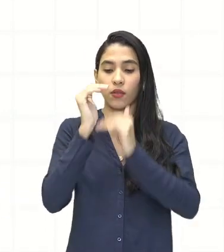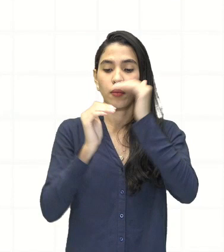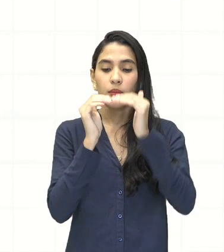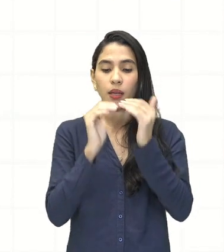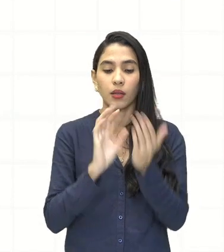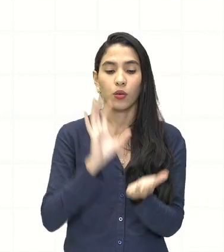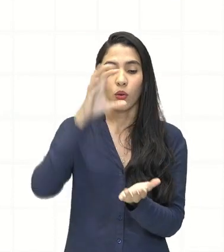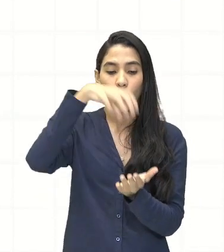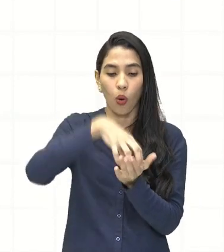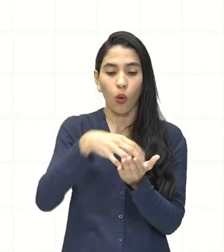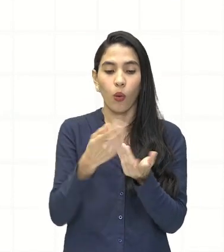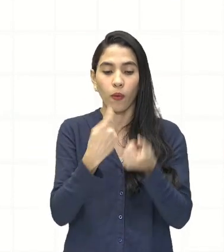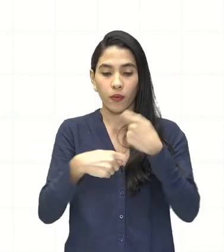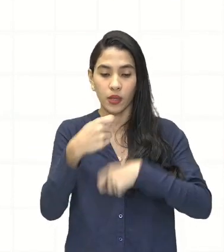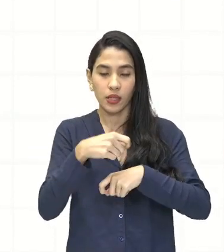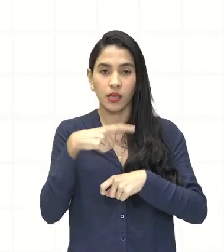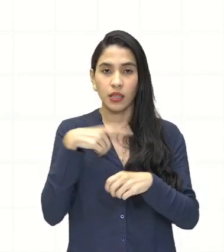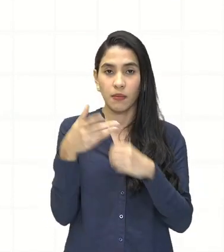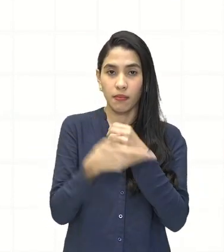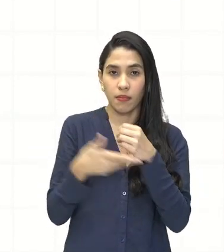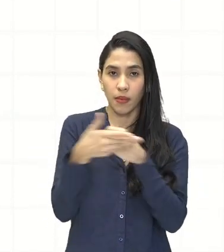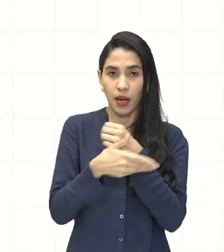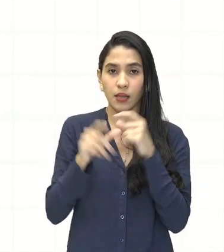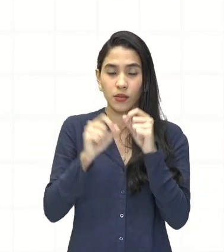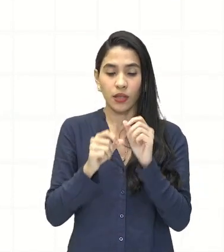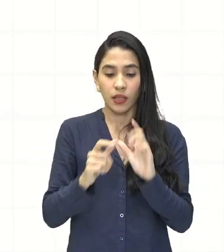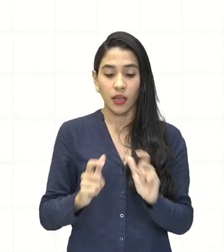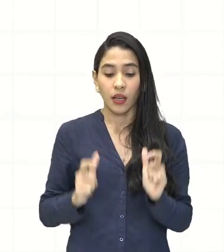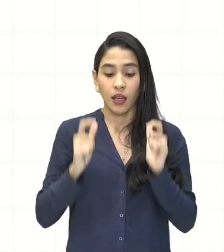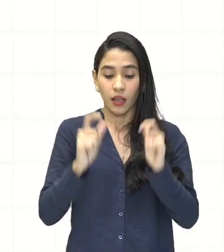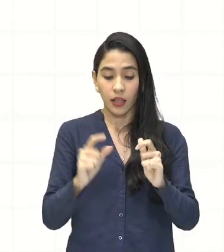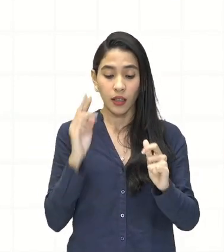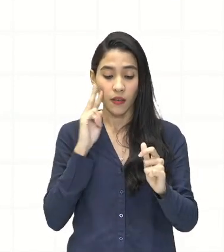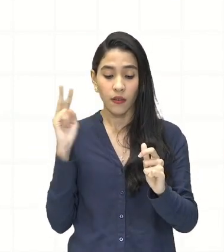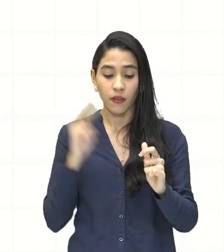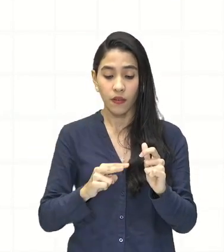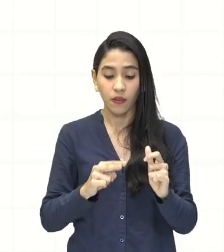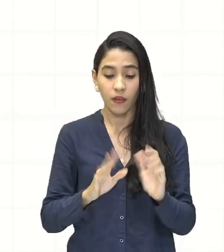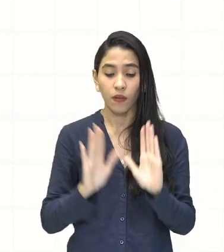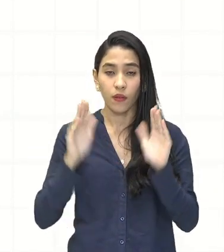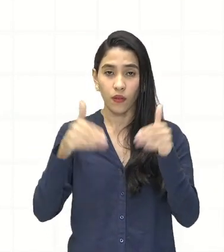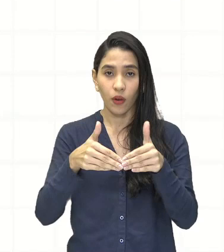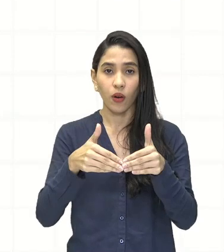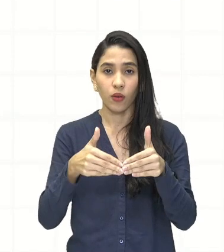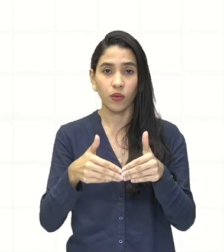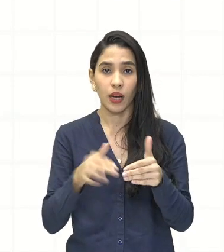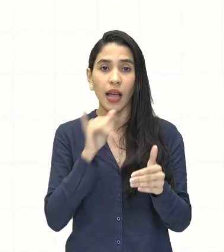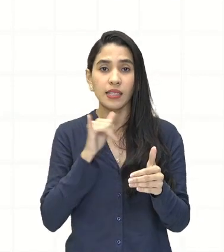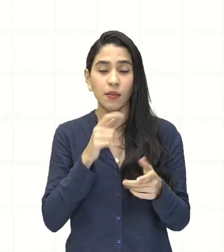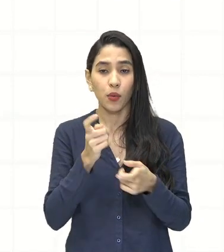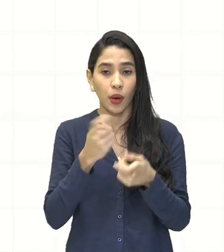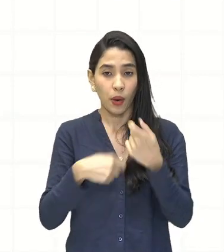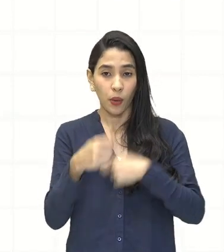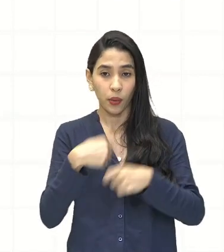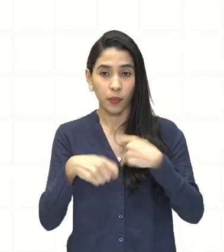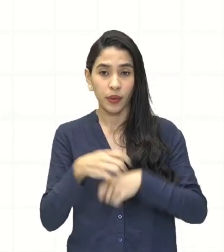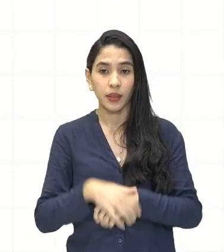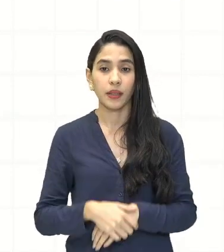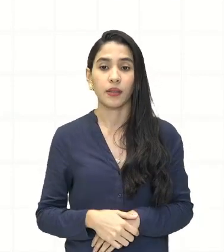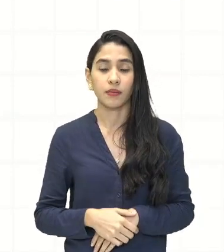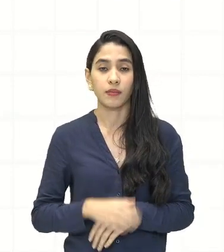Aquele em que vai se basear no quê? Na concentração da, no caso ali, da economia, do